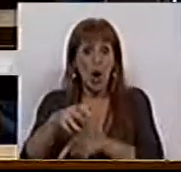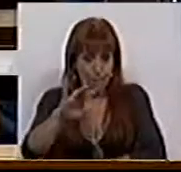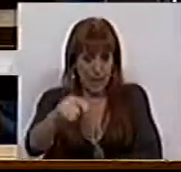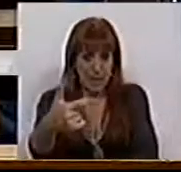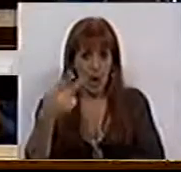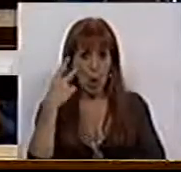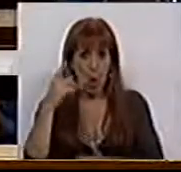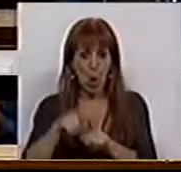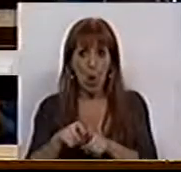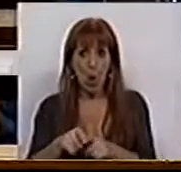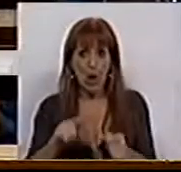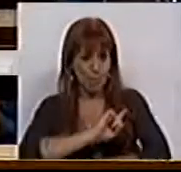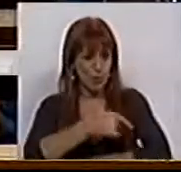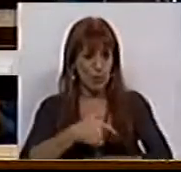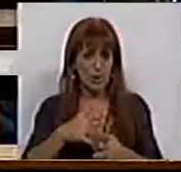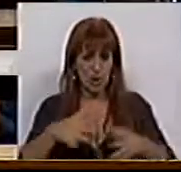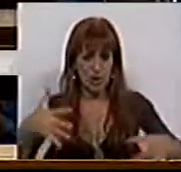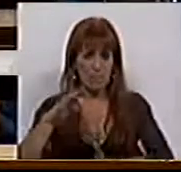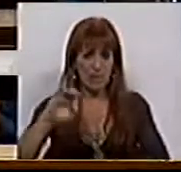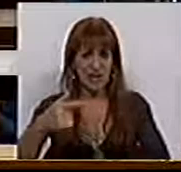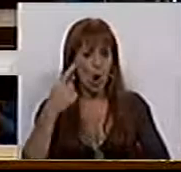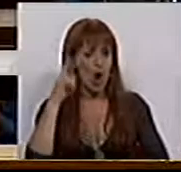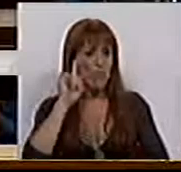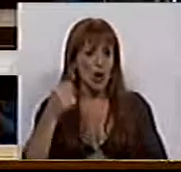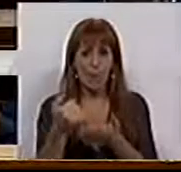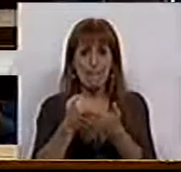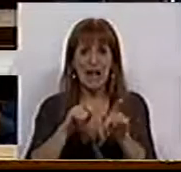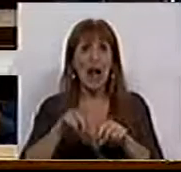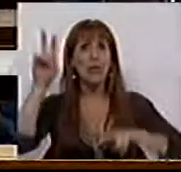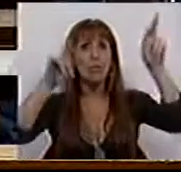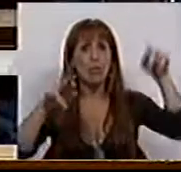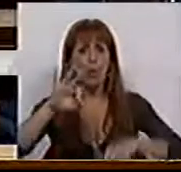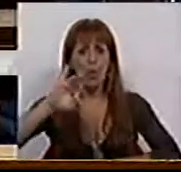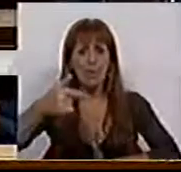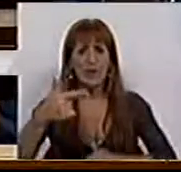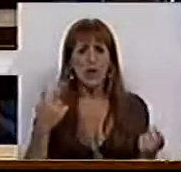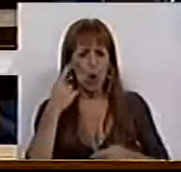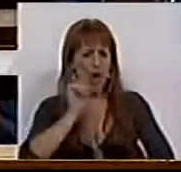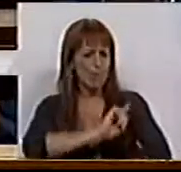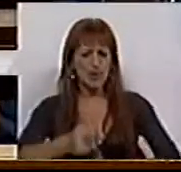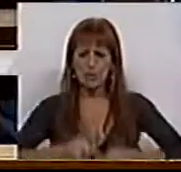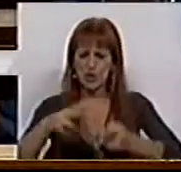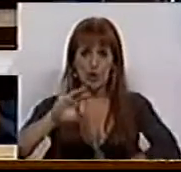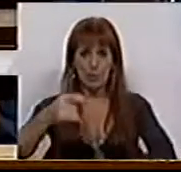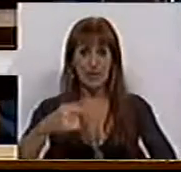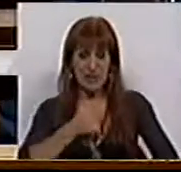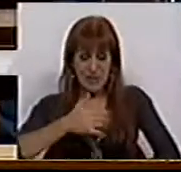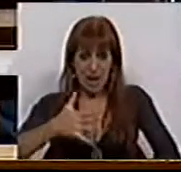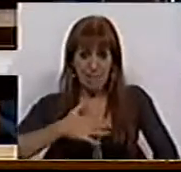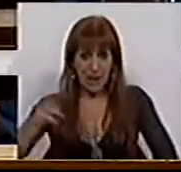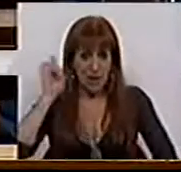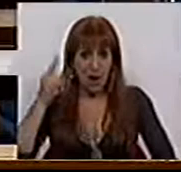PT, olhem para o potencial de crescimento da PT, olhem para o valor do mercado da PT, olhem para o potencial de investimento da PT, uma empresa